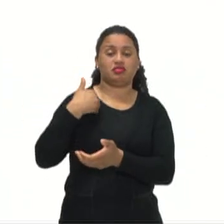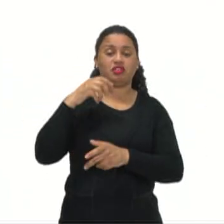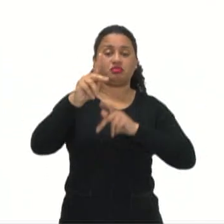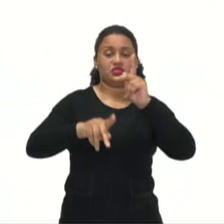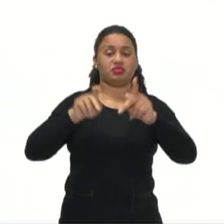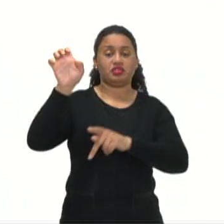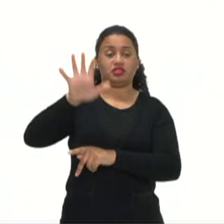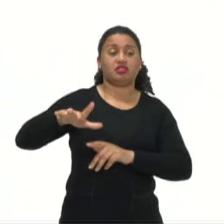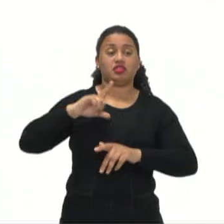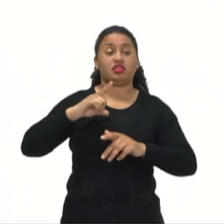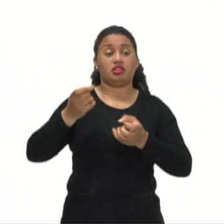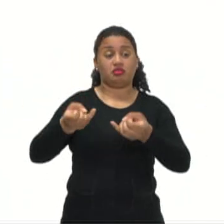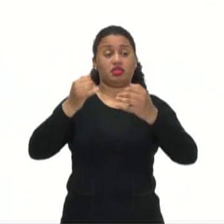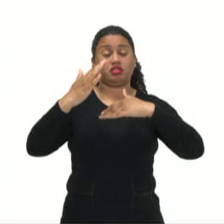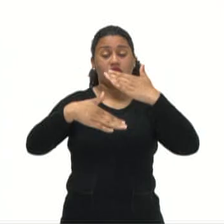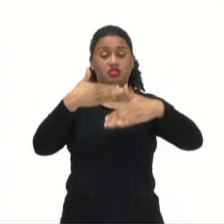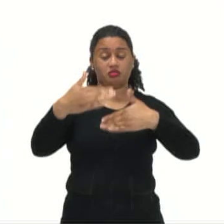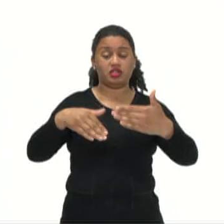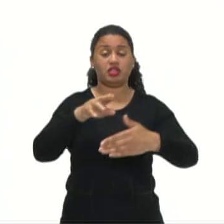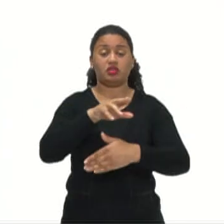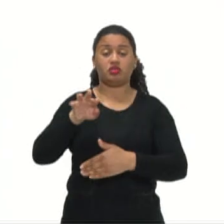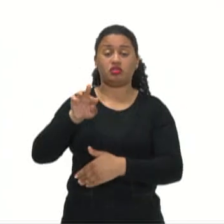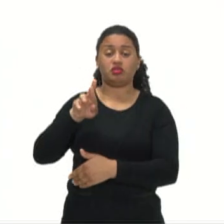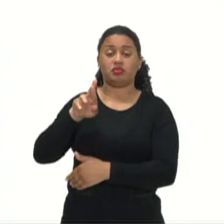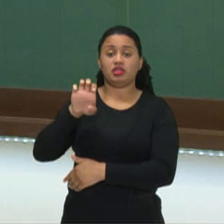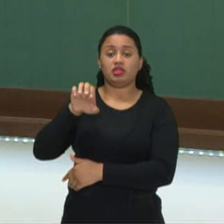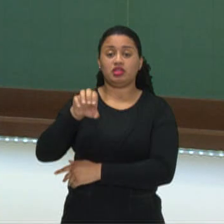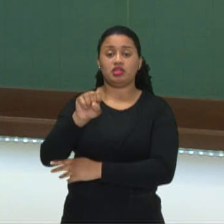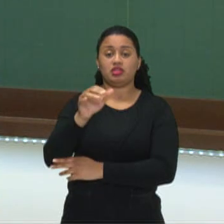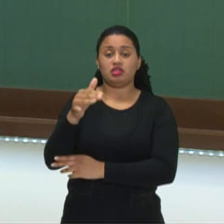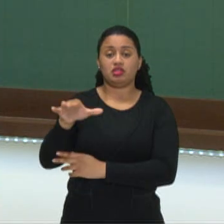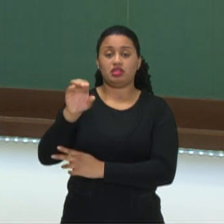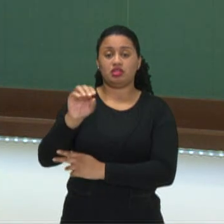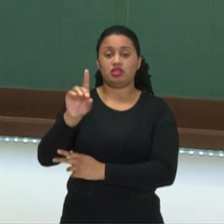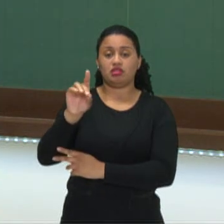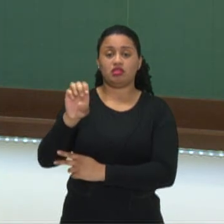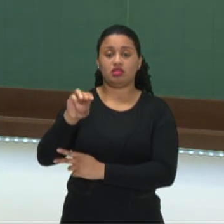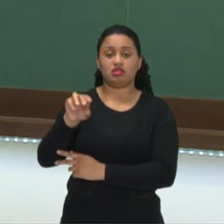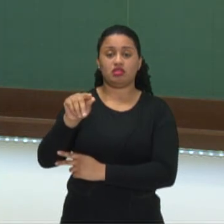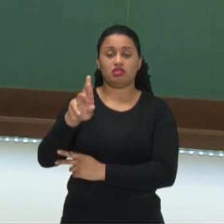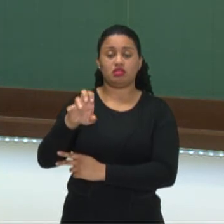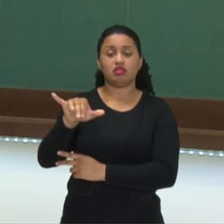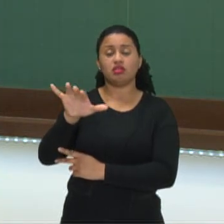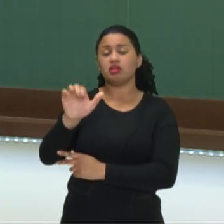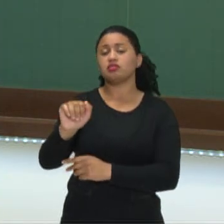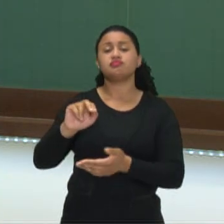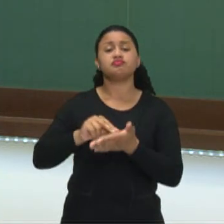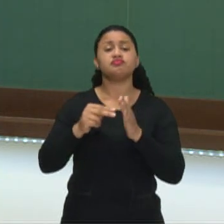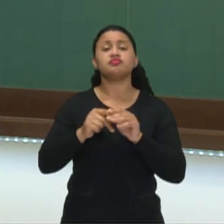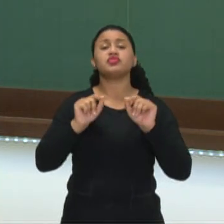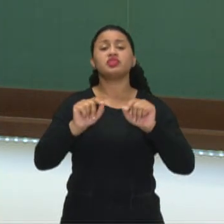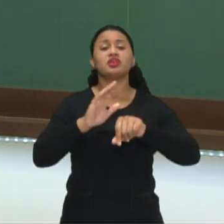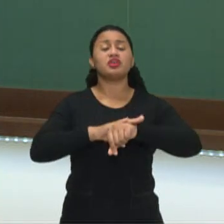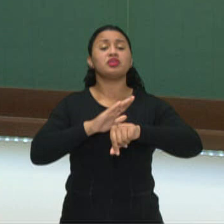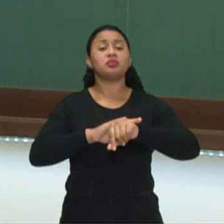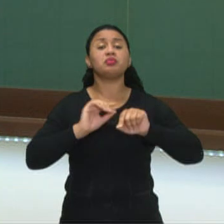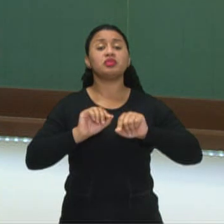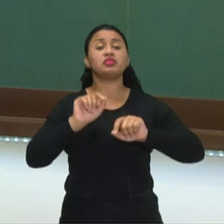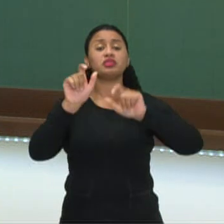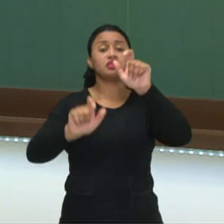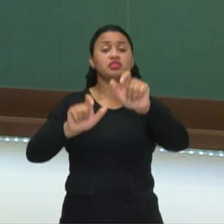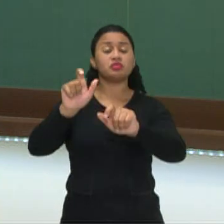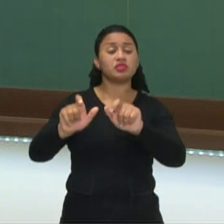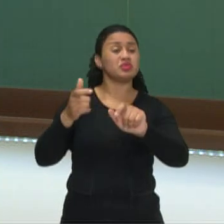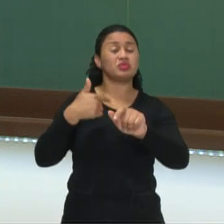-se pelo processo chamado transição demográfica. A transição demográfica é aquele momento em que as pessoas